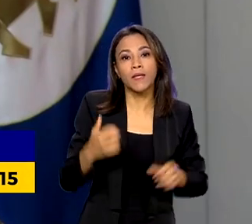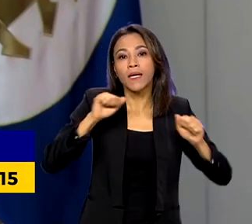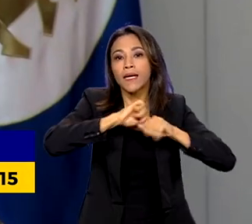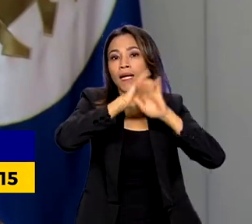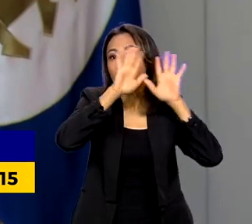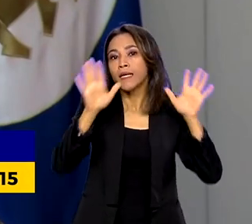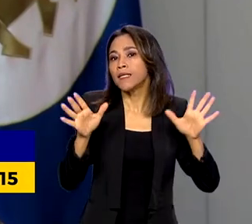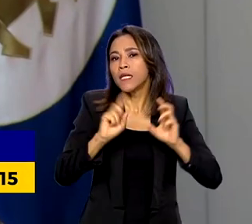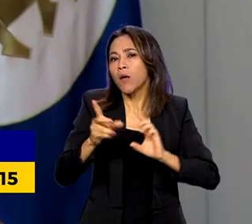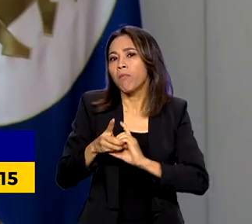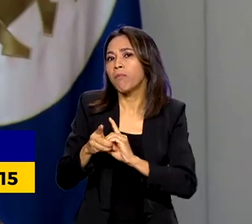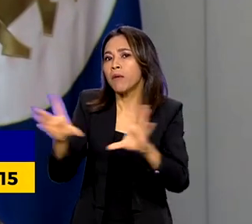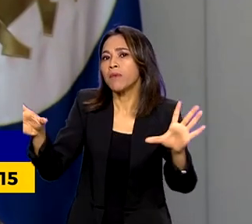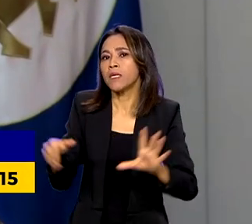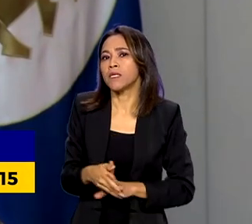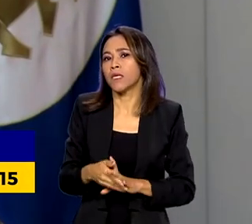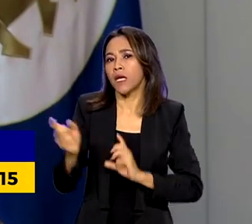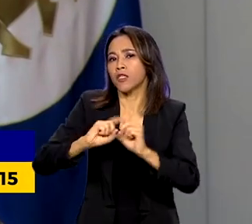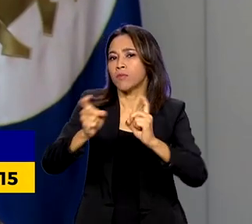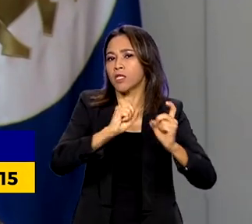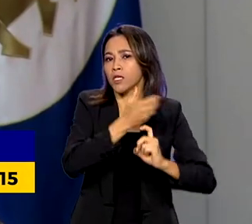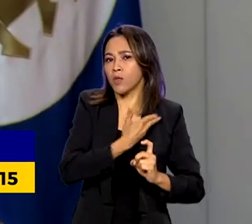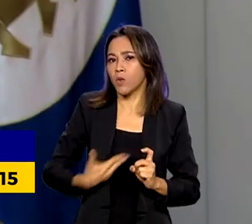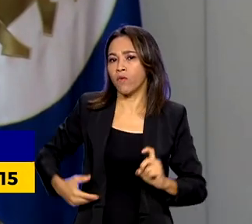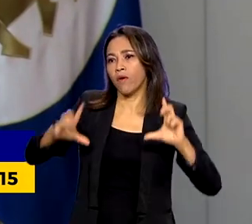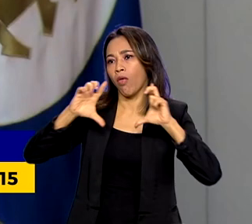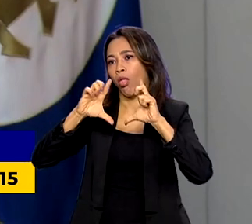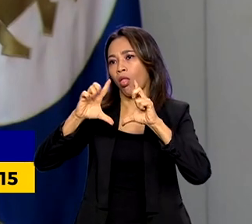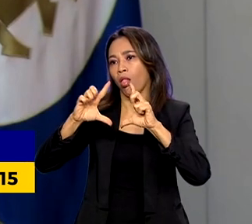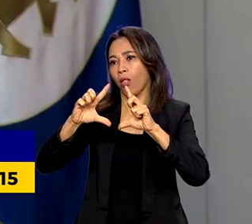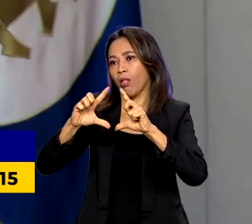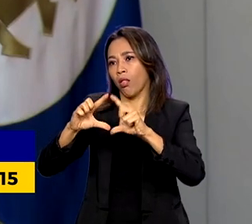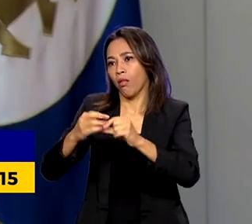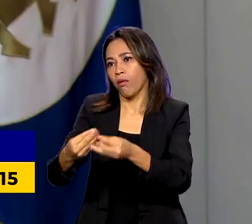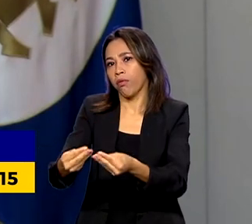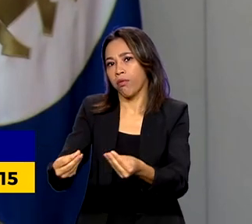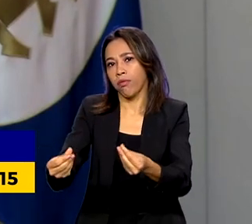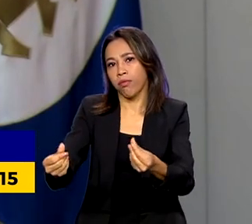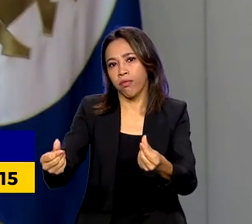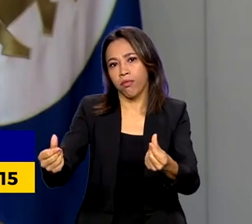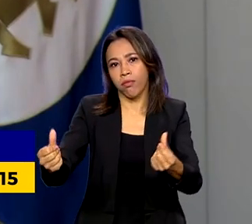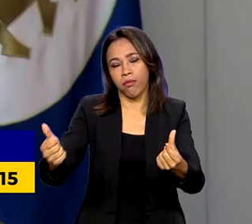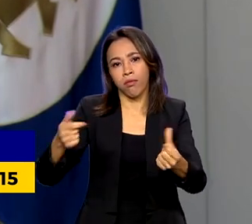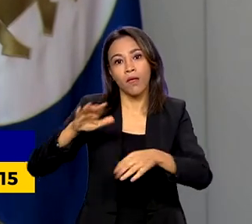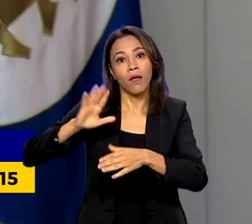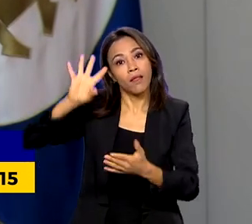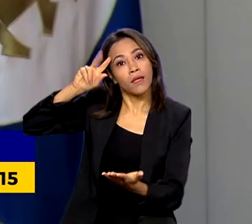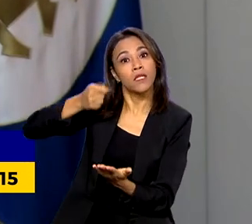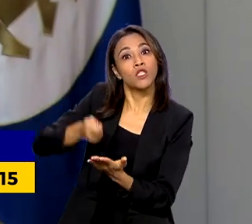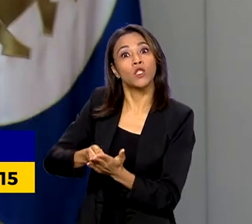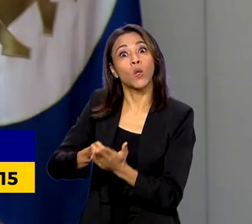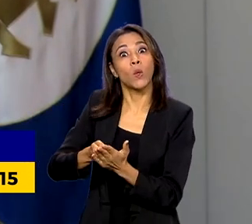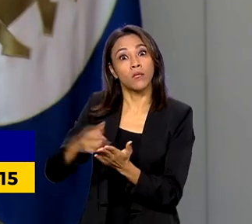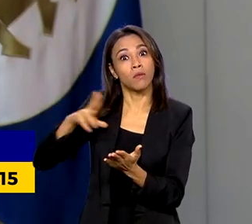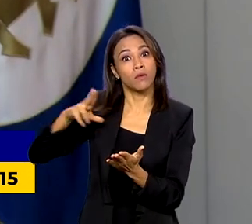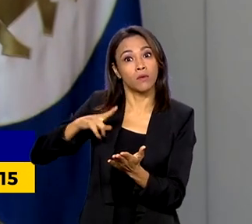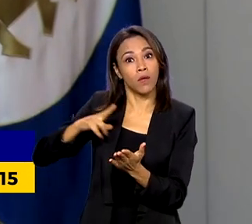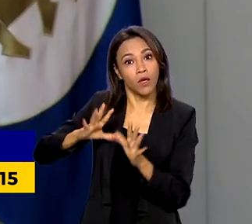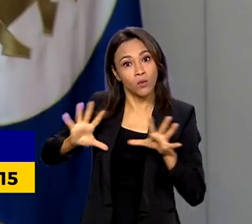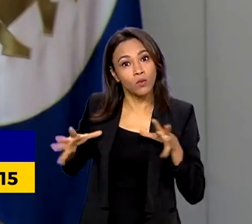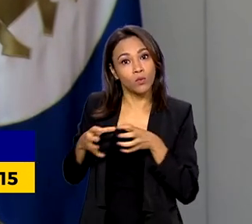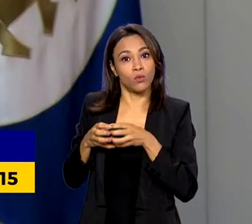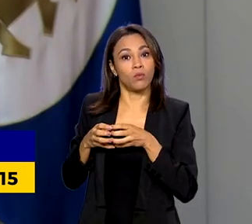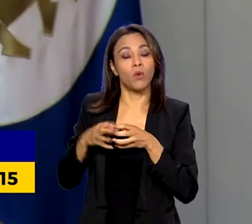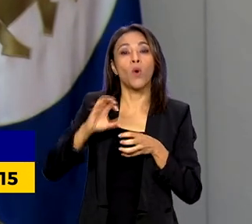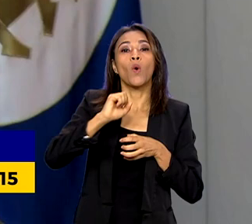máquina pública morra pouco a pouco nas decisões tomadas às portas fechadas ou nas ações que